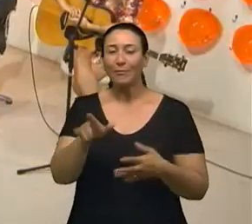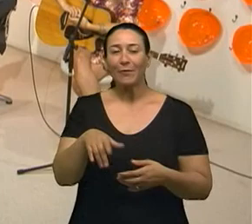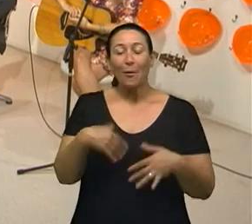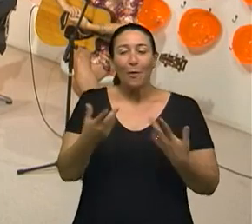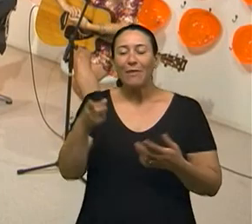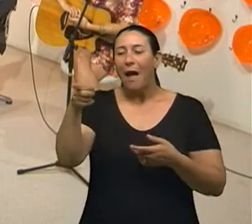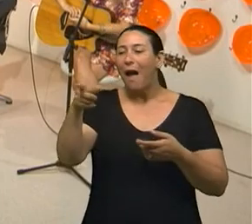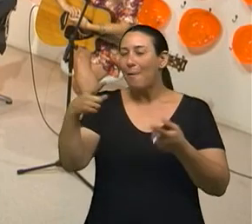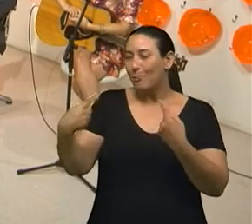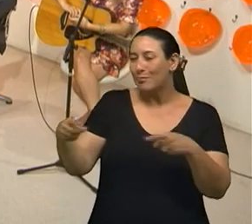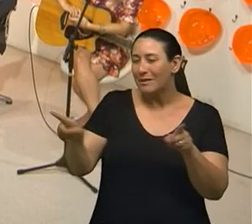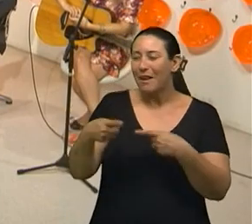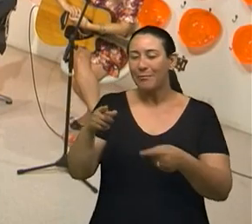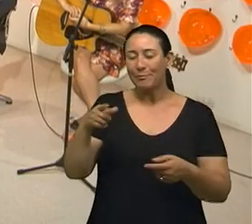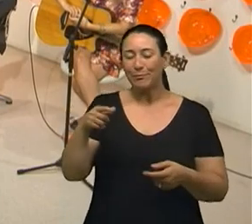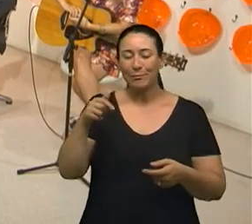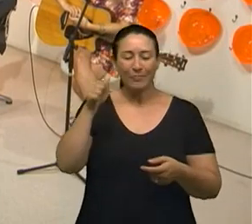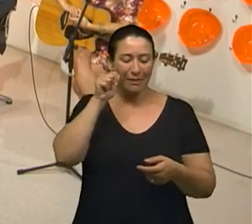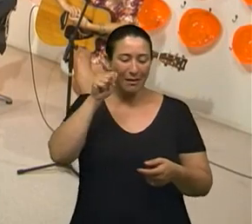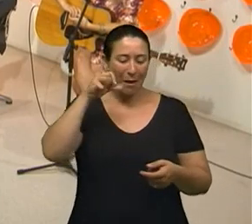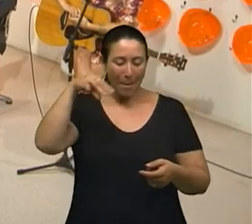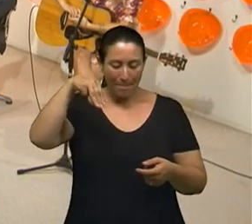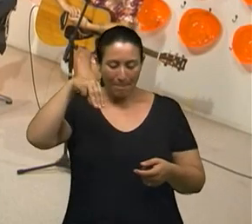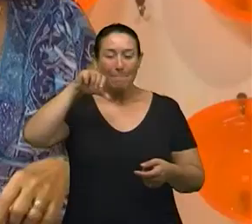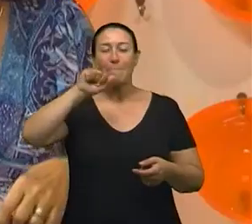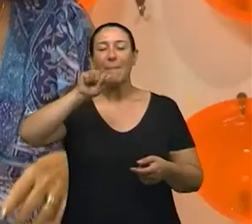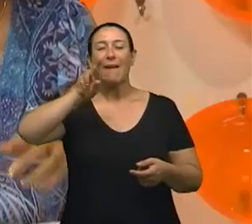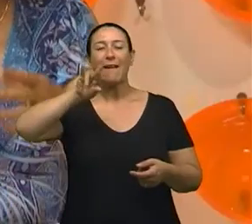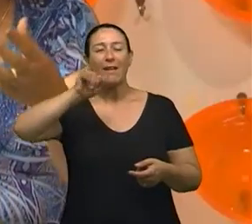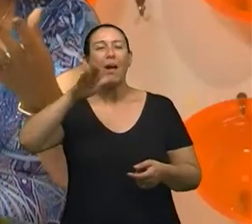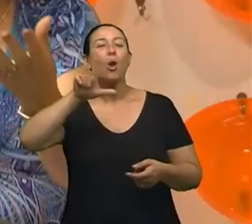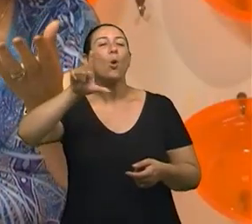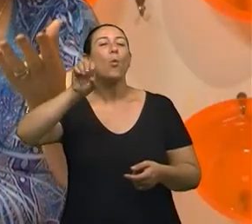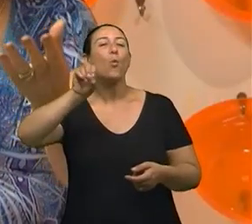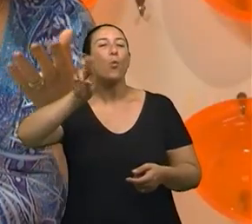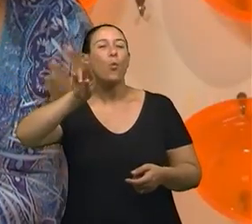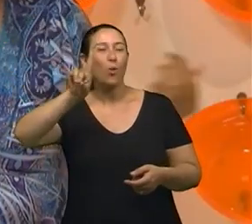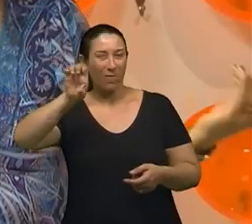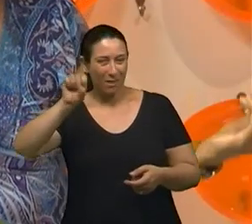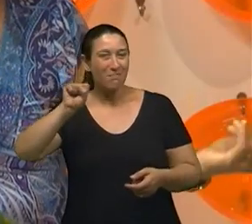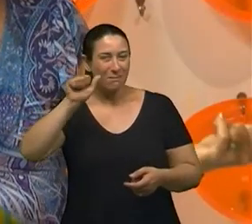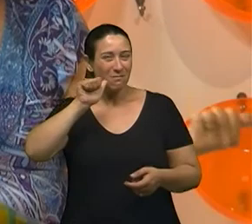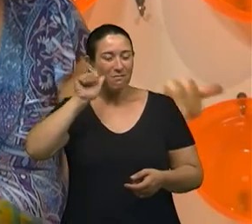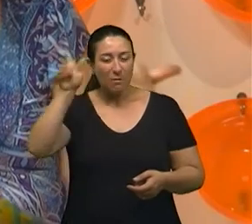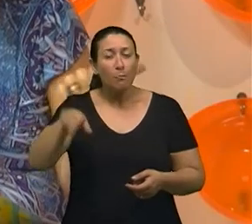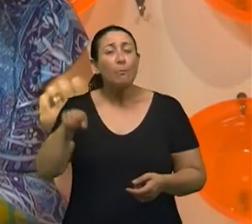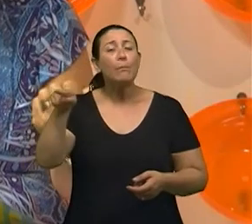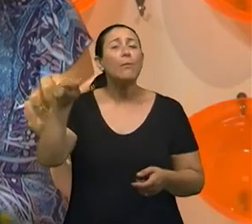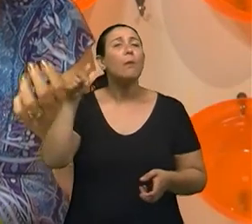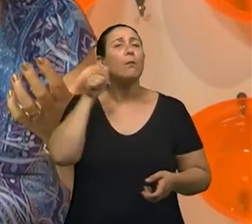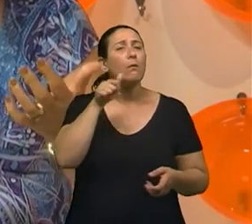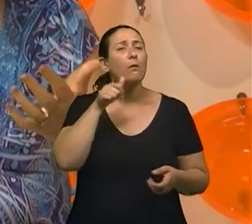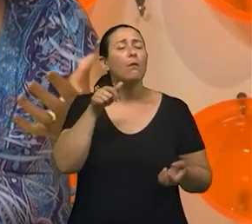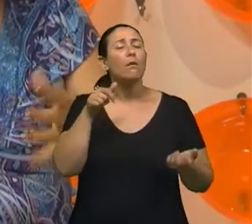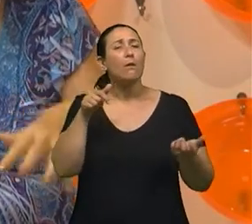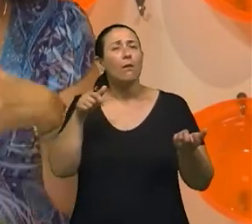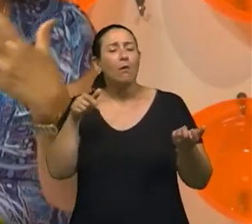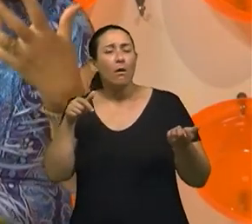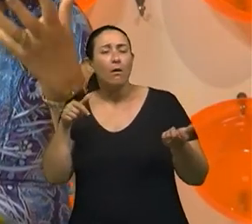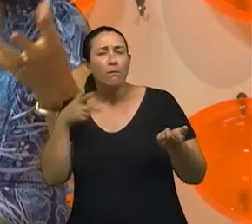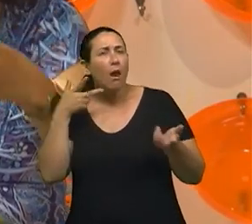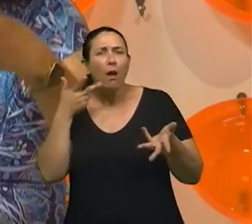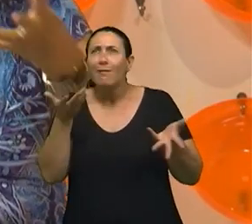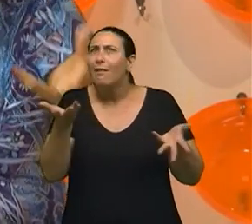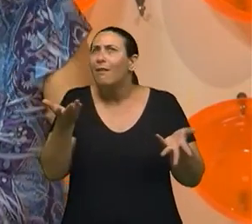para nós, a Maria, como é o nome dela, a Maria de Lourdes, quando ela diz para nós, né, citaste bem isso, de que